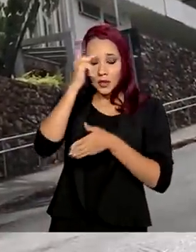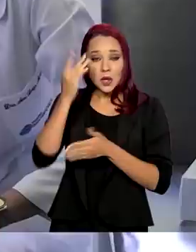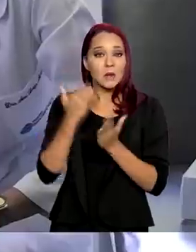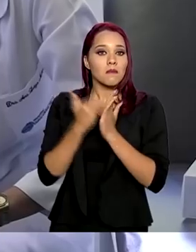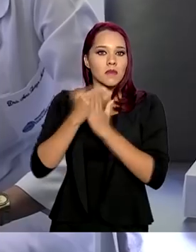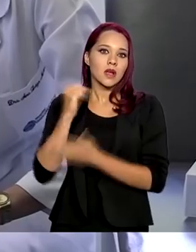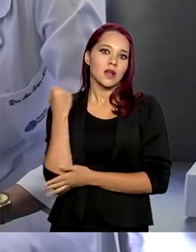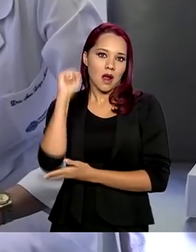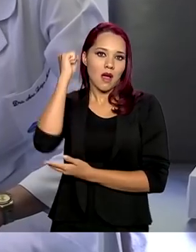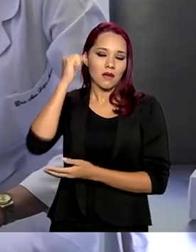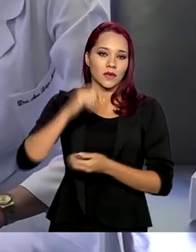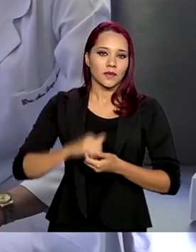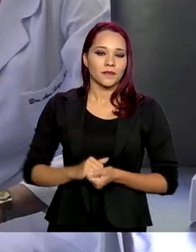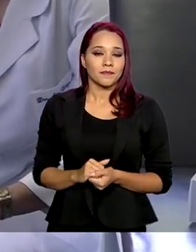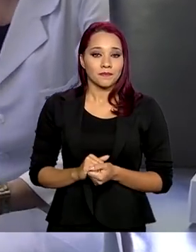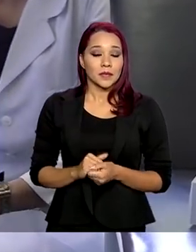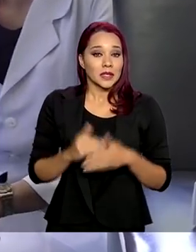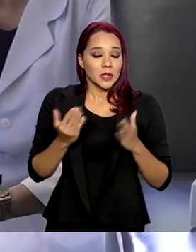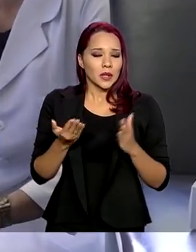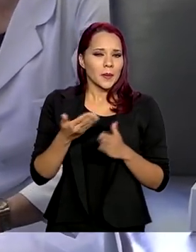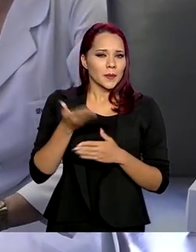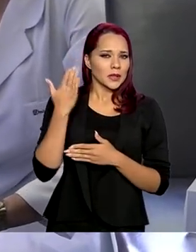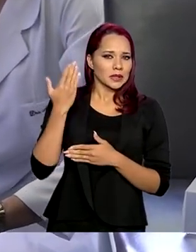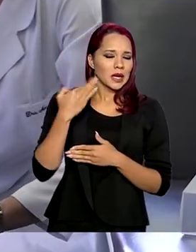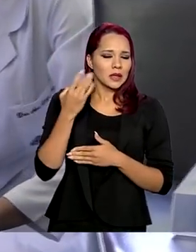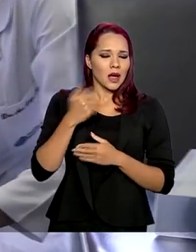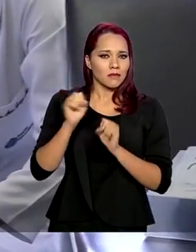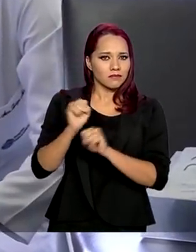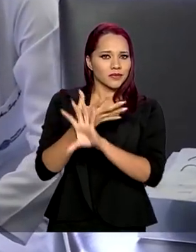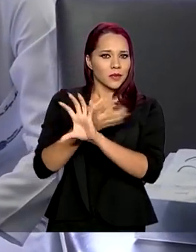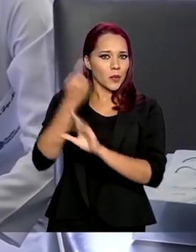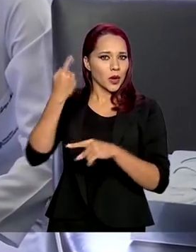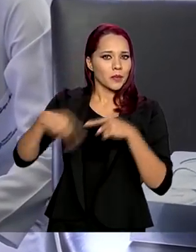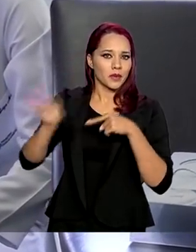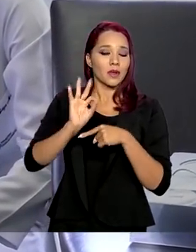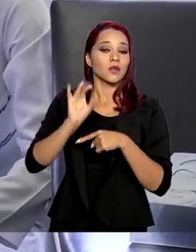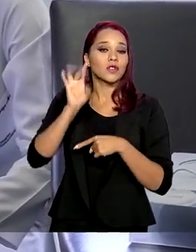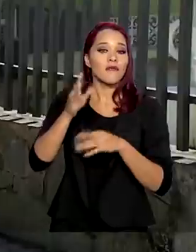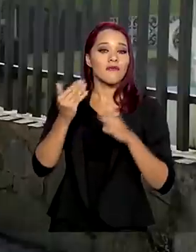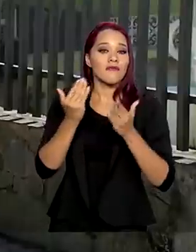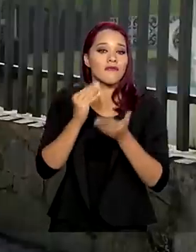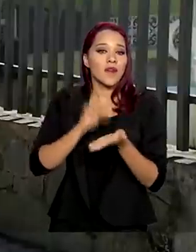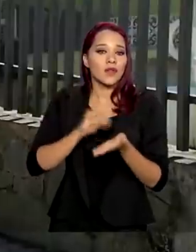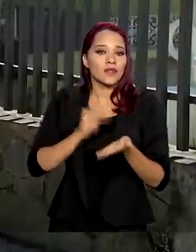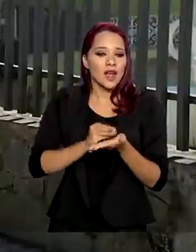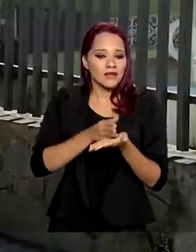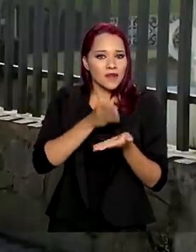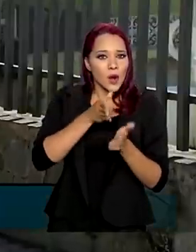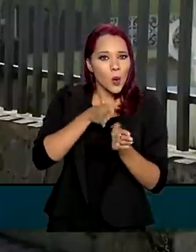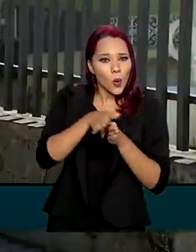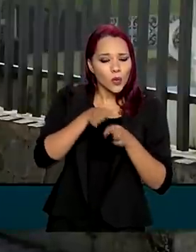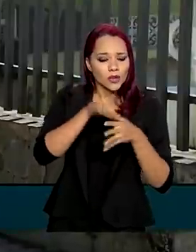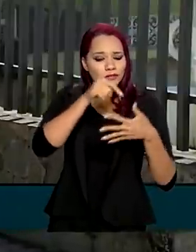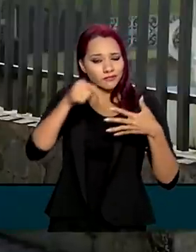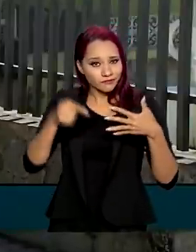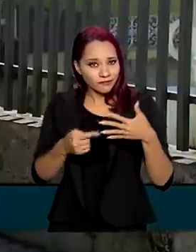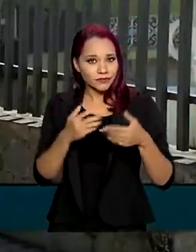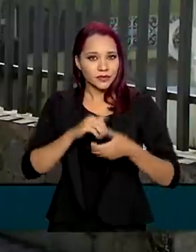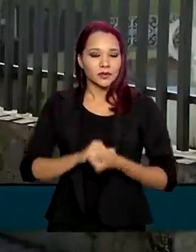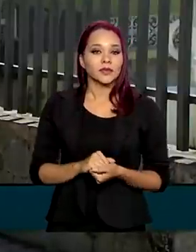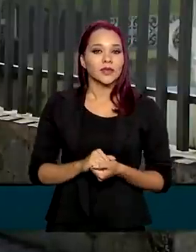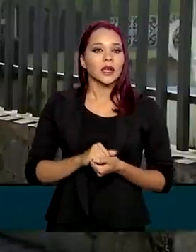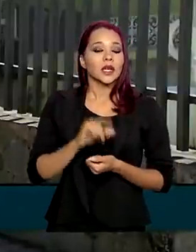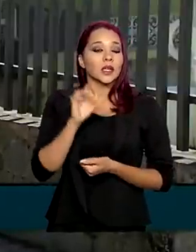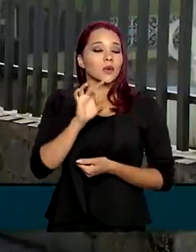graves mesmo. Até então, a telemedicina não era proibida, mas faltavam diretrizes. A lei autoriza o uso da telemedicina